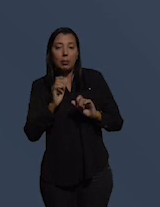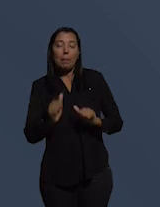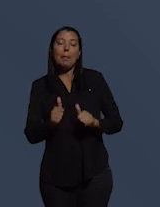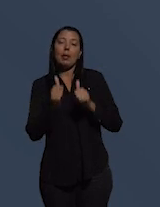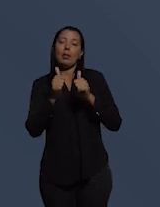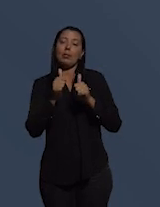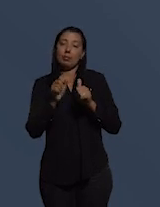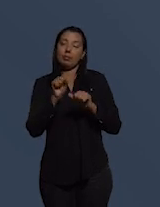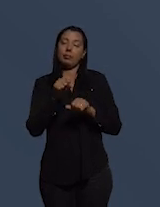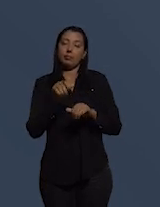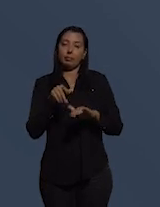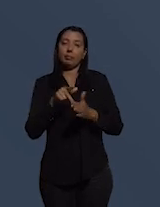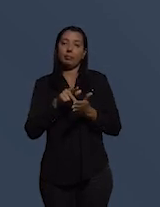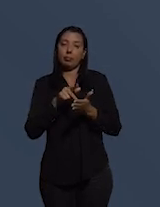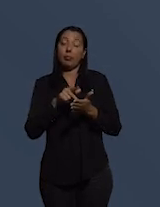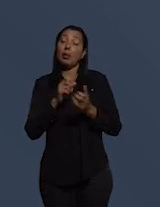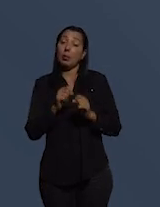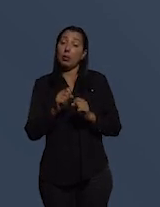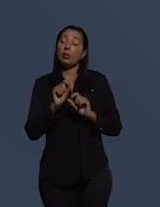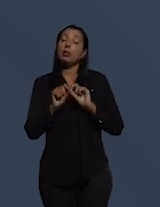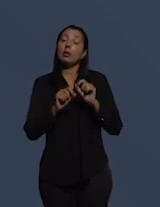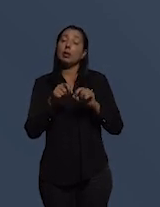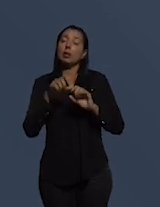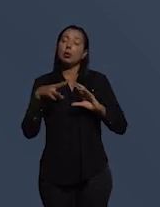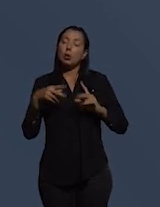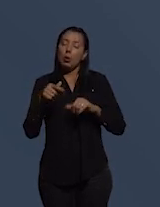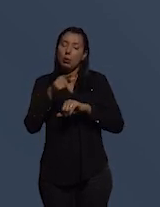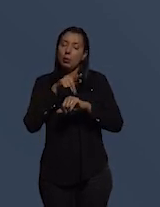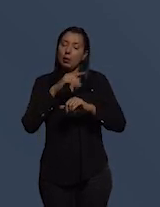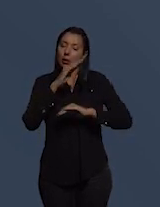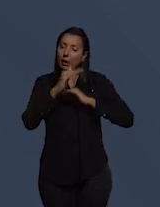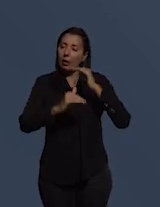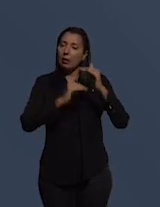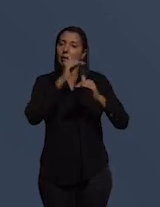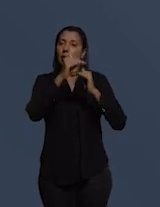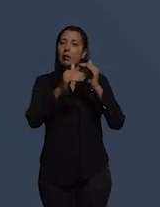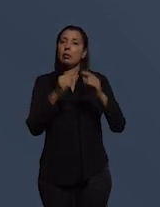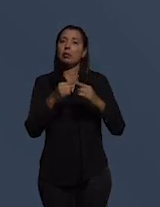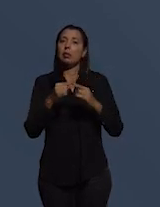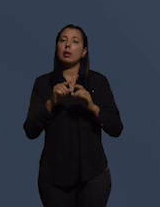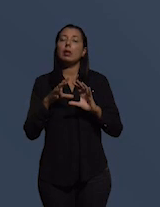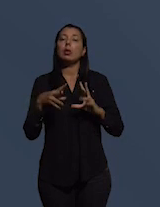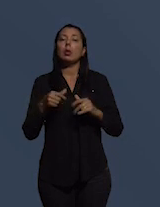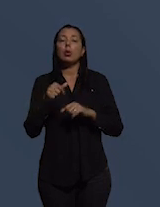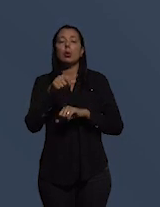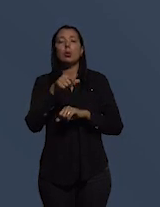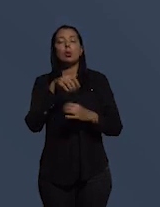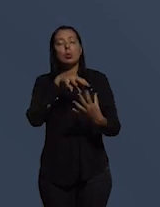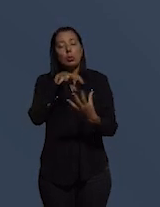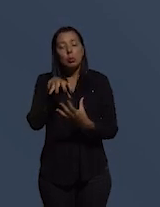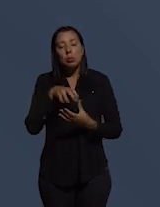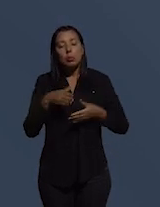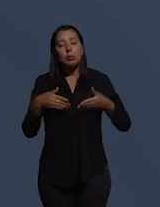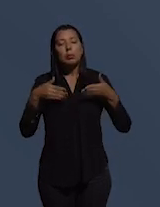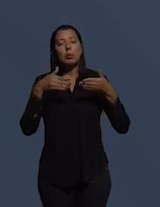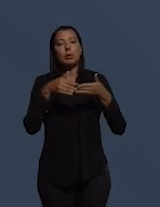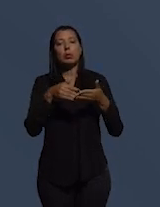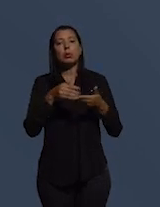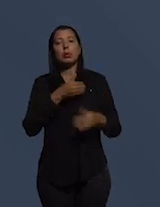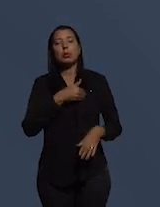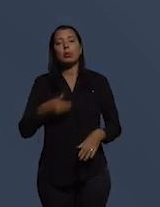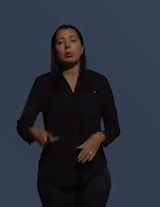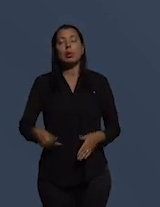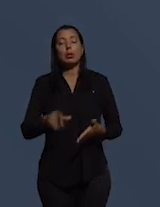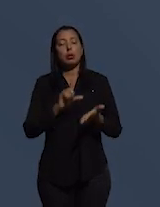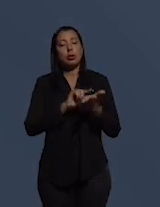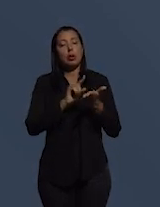bastante eu posso dizer que todos os países têm avançado nisso porque em todo o mundo essa participação no governo digital está aumentando